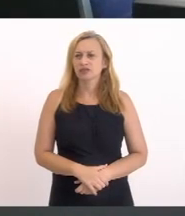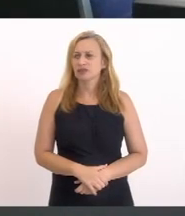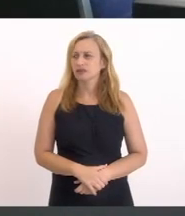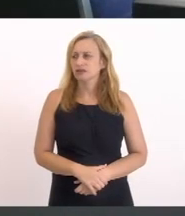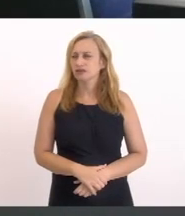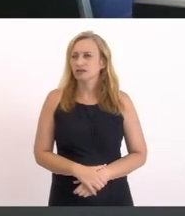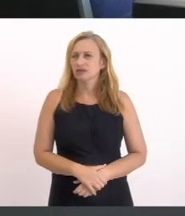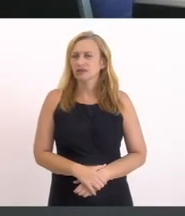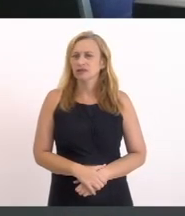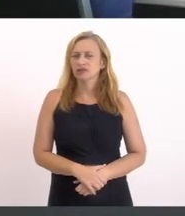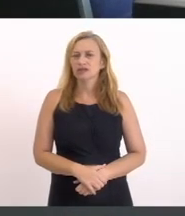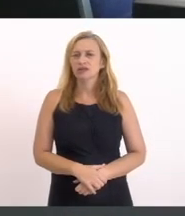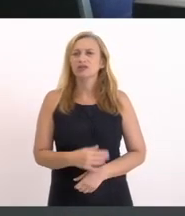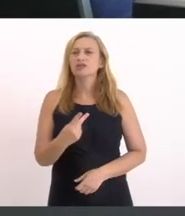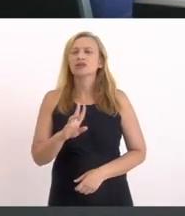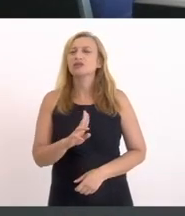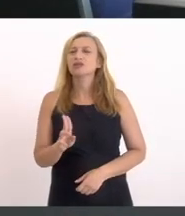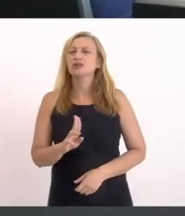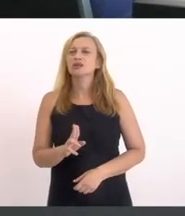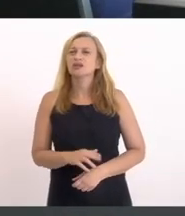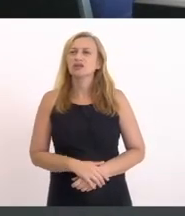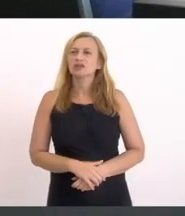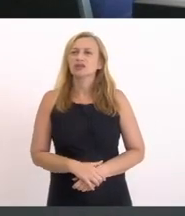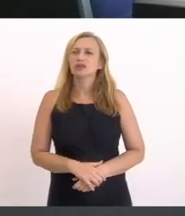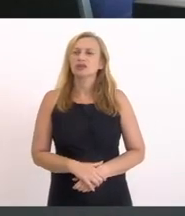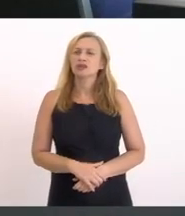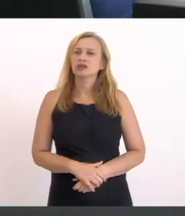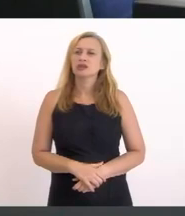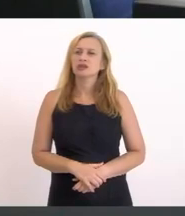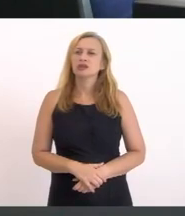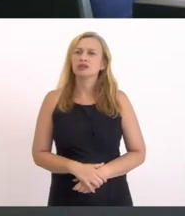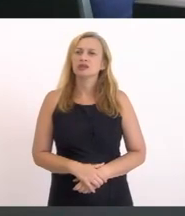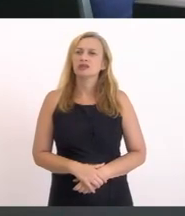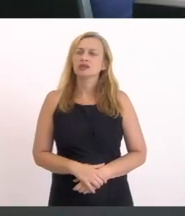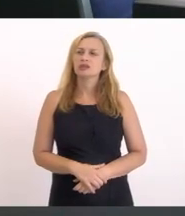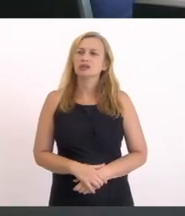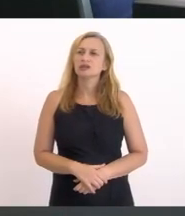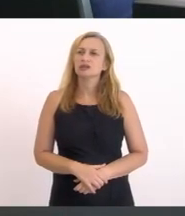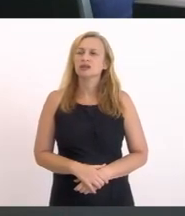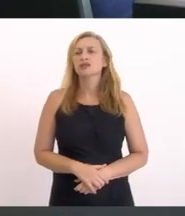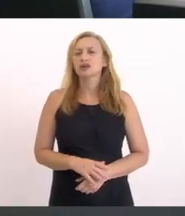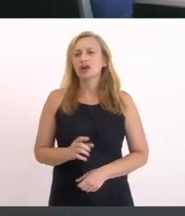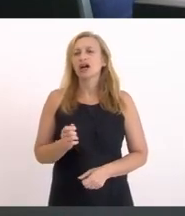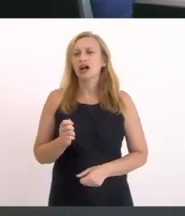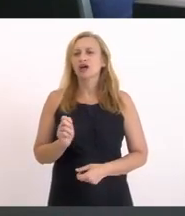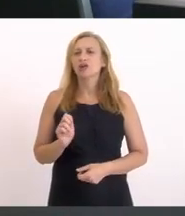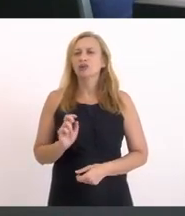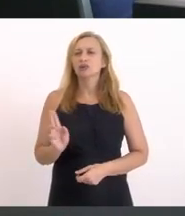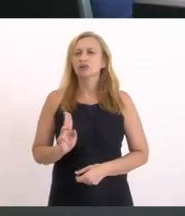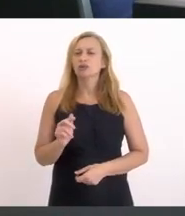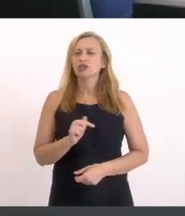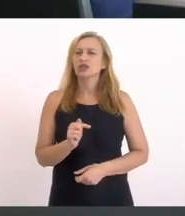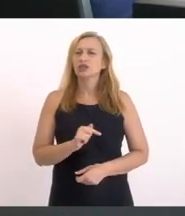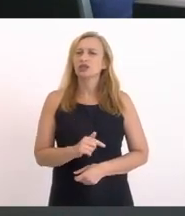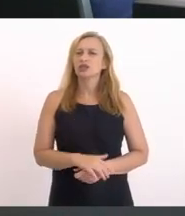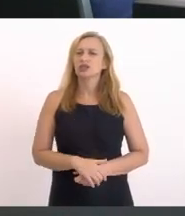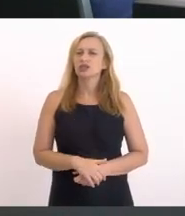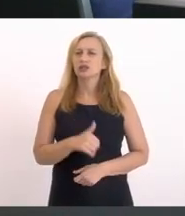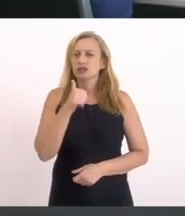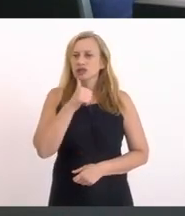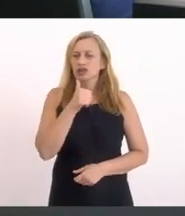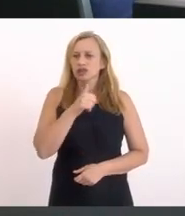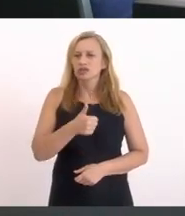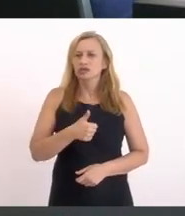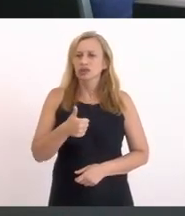Qual o seu nome? Beatriz Aqui não estava a setinha Ah não Não está com a setinha Mas está com o sim No cantinho Então vamos primeiro Ajudarmos